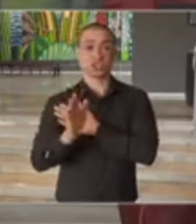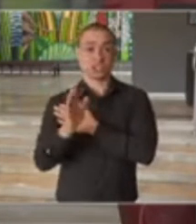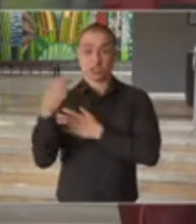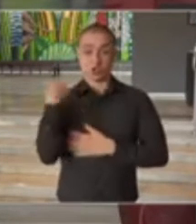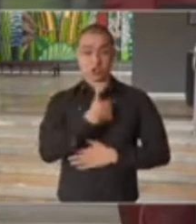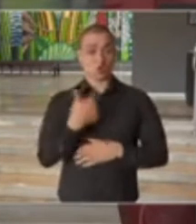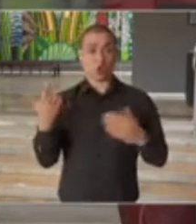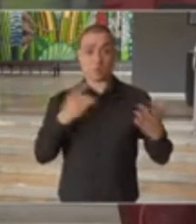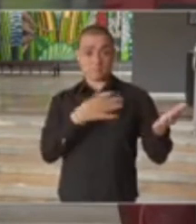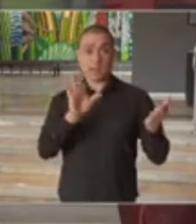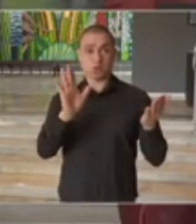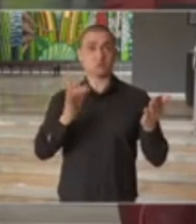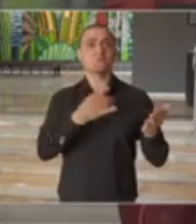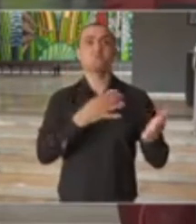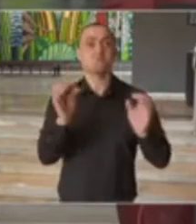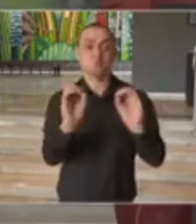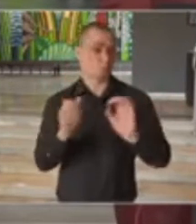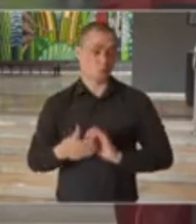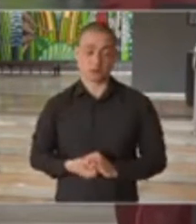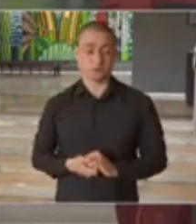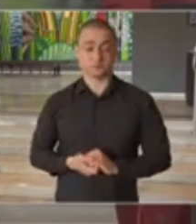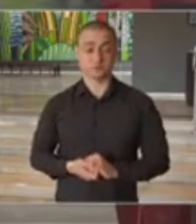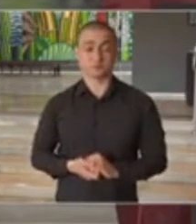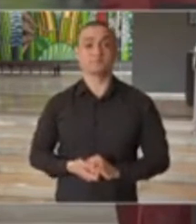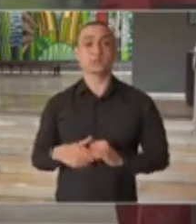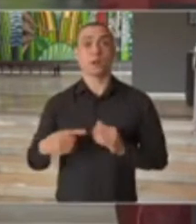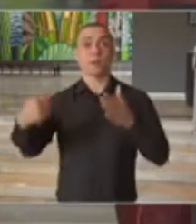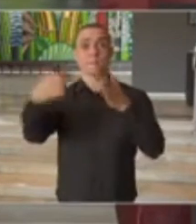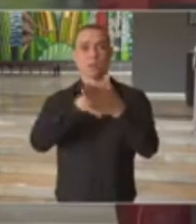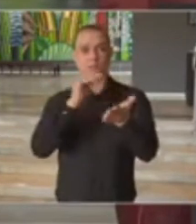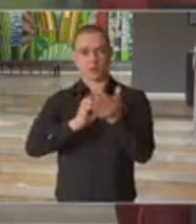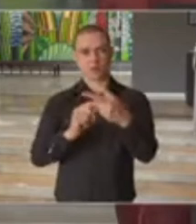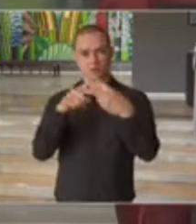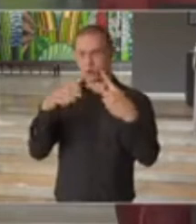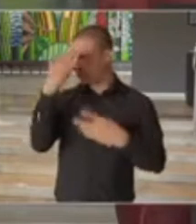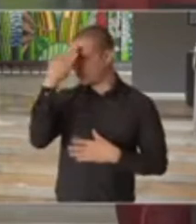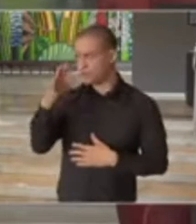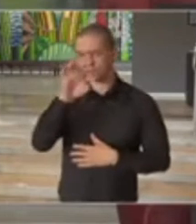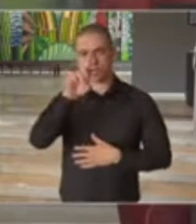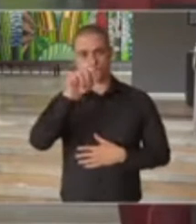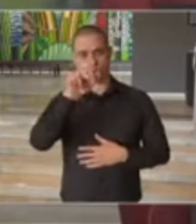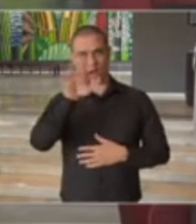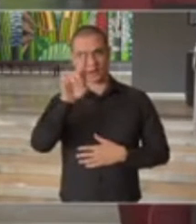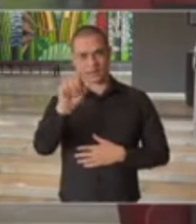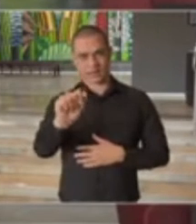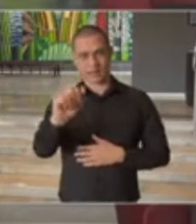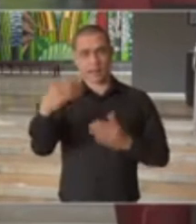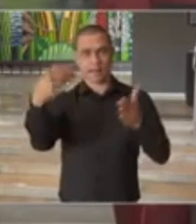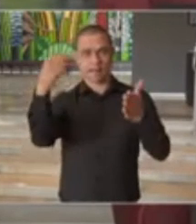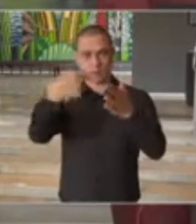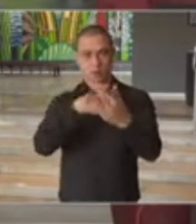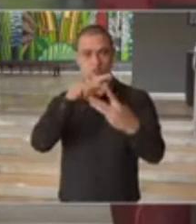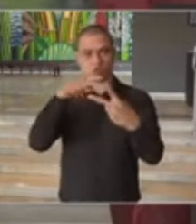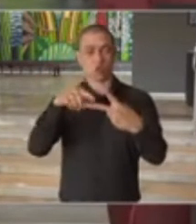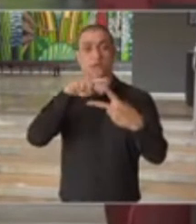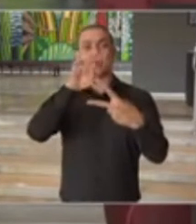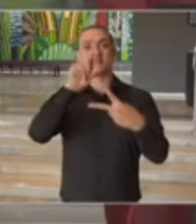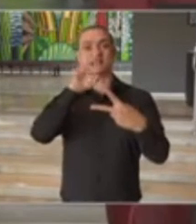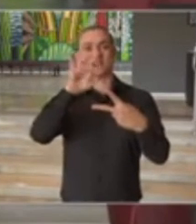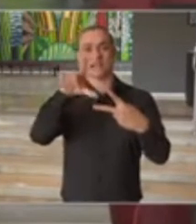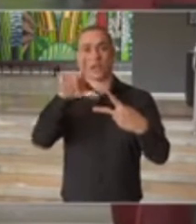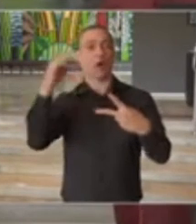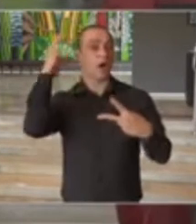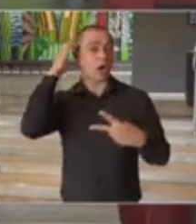deve, não teme. Vamos agora à penúltima pergunta. Obrigado, Eduarda. É do jornalista Daniel Lian, da